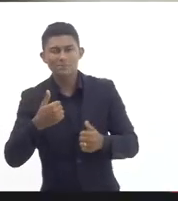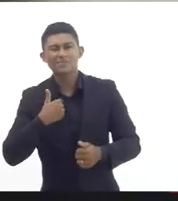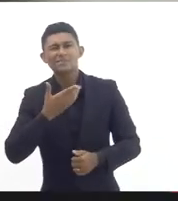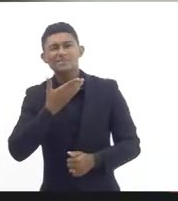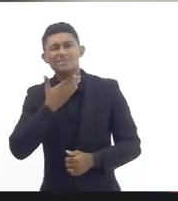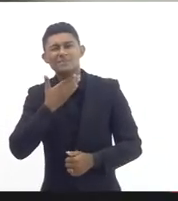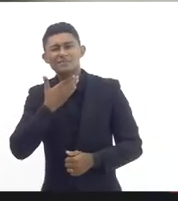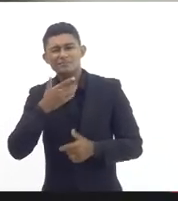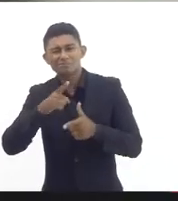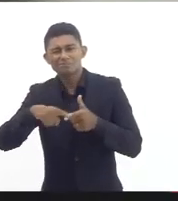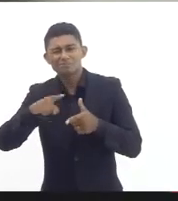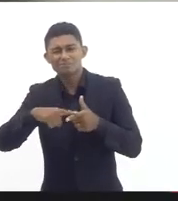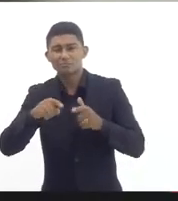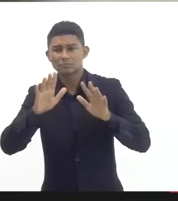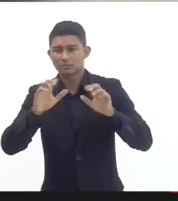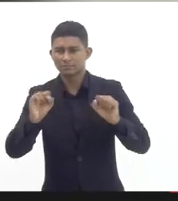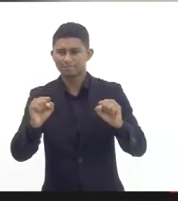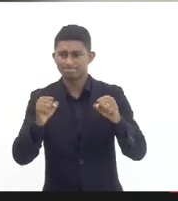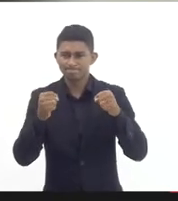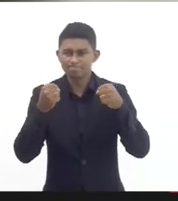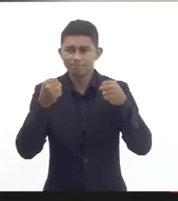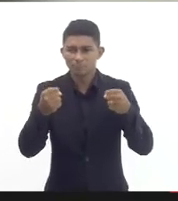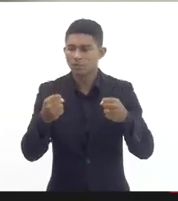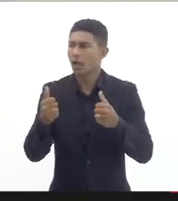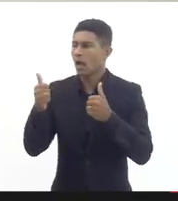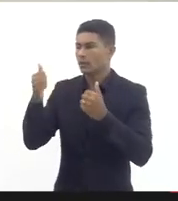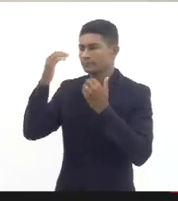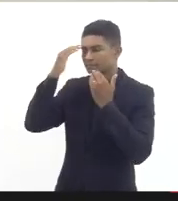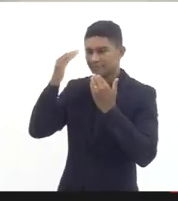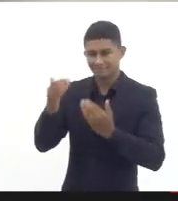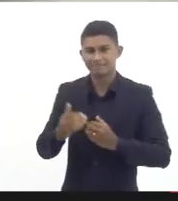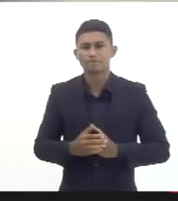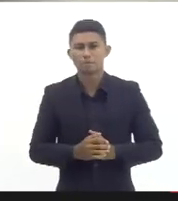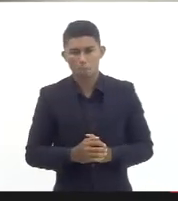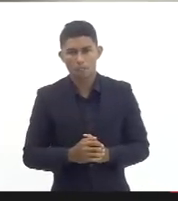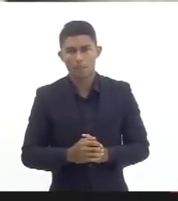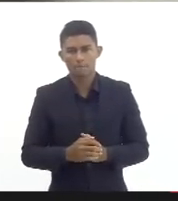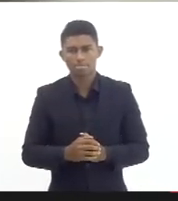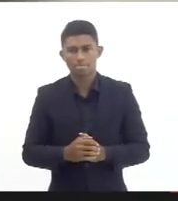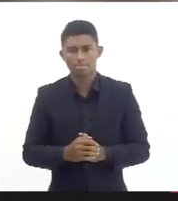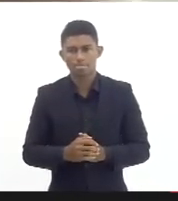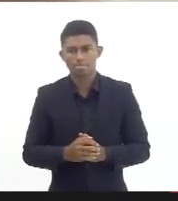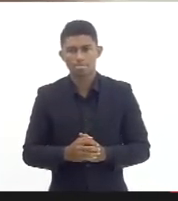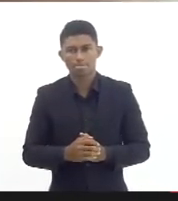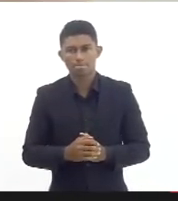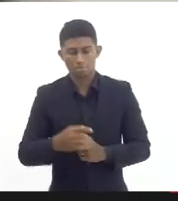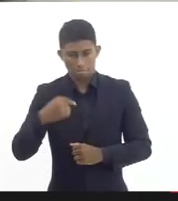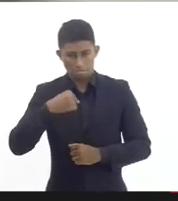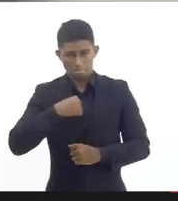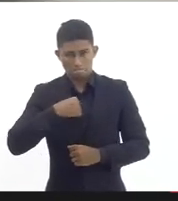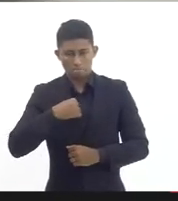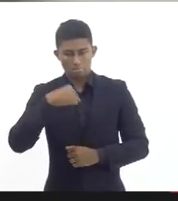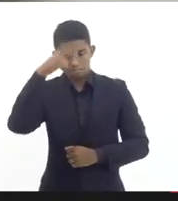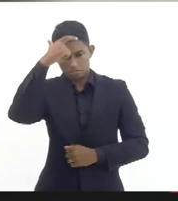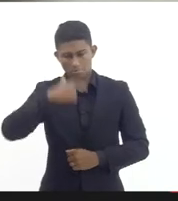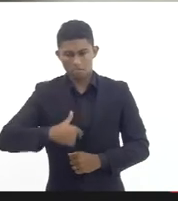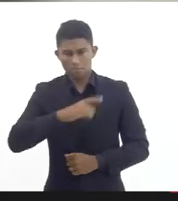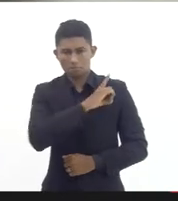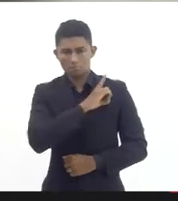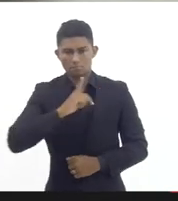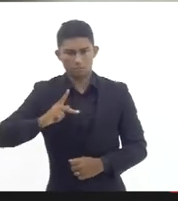vou me esforçar para muito obrigada eu sou defensora pública atualmente eu estou na